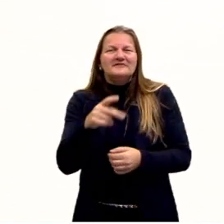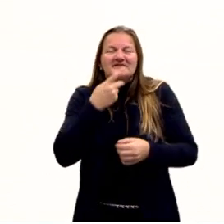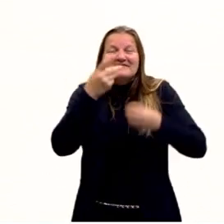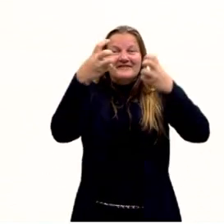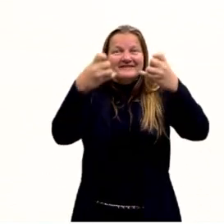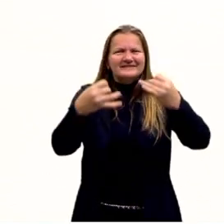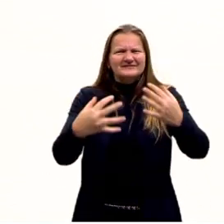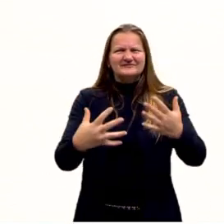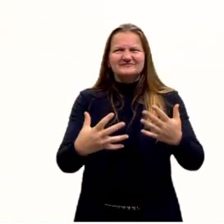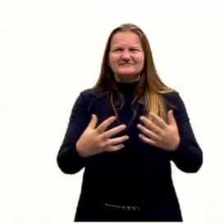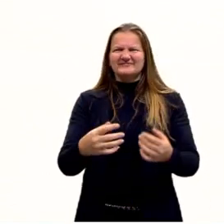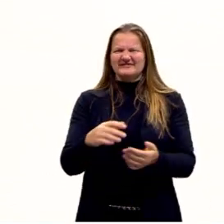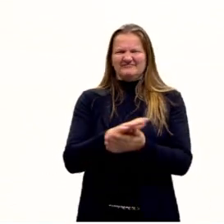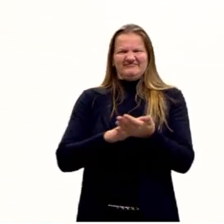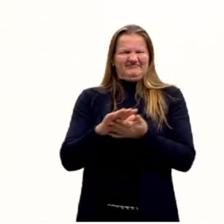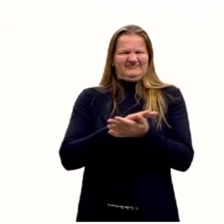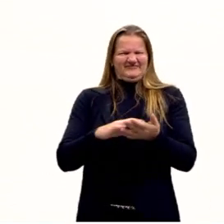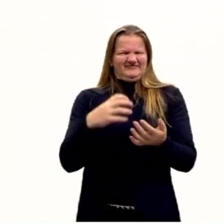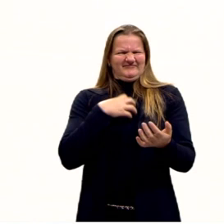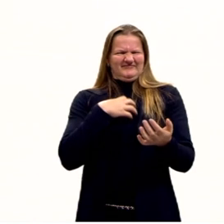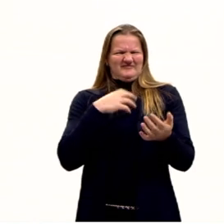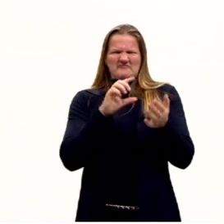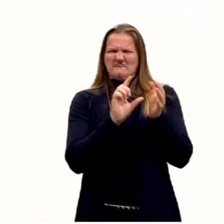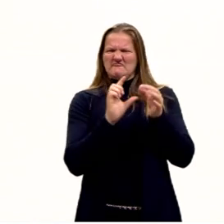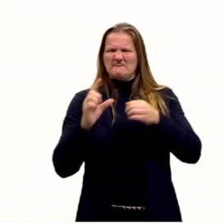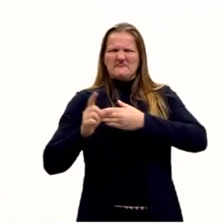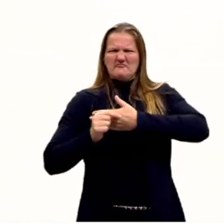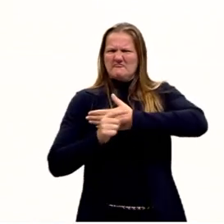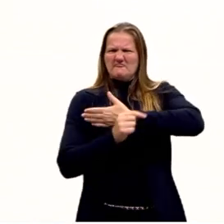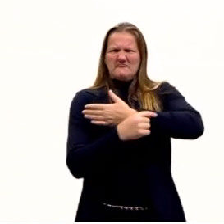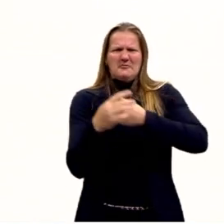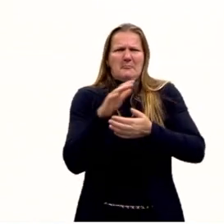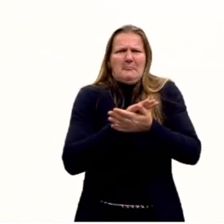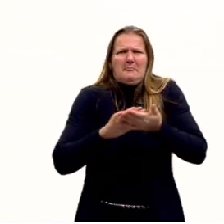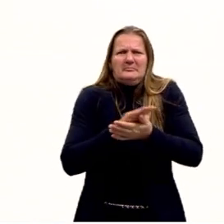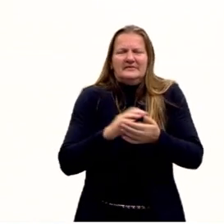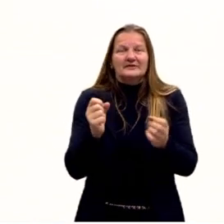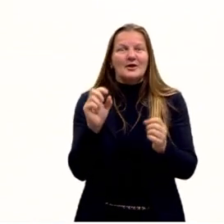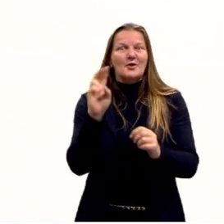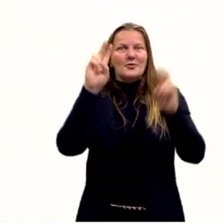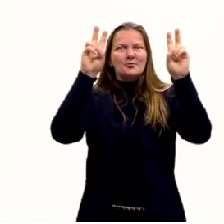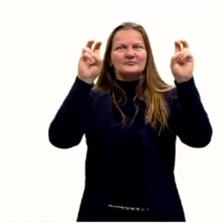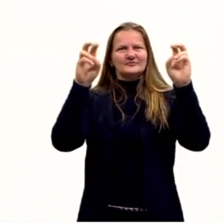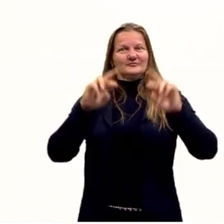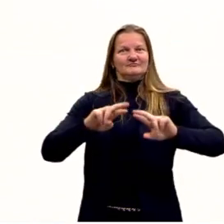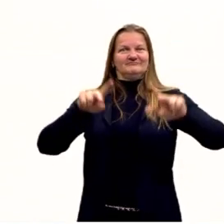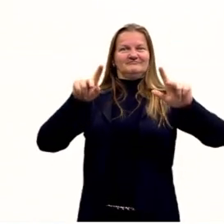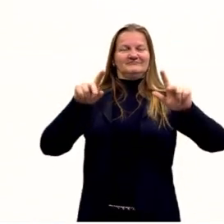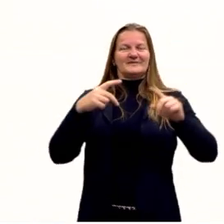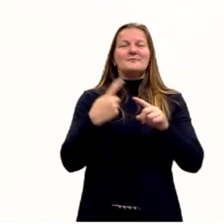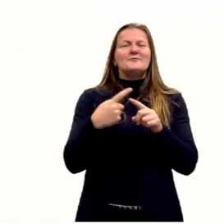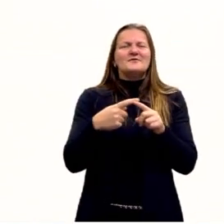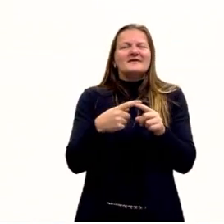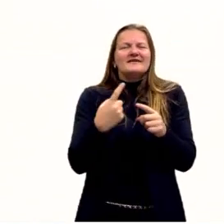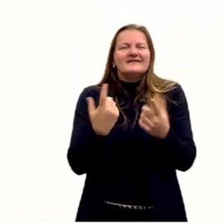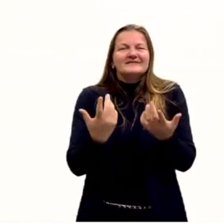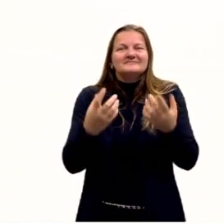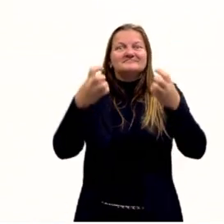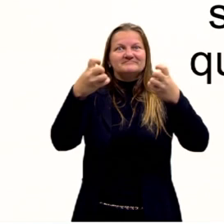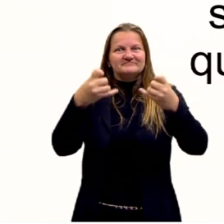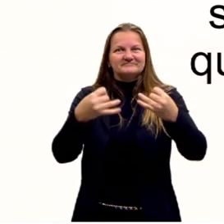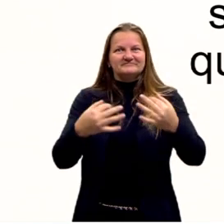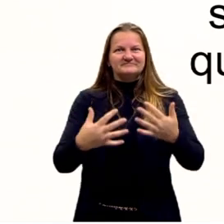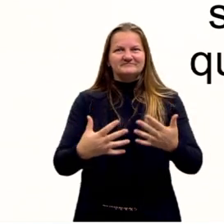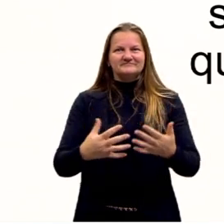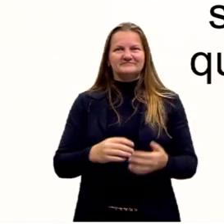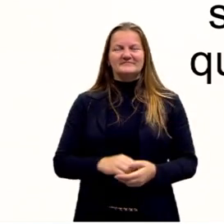hoje? E vocês já vão entender um pouquinho sobre o porquê desse nome diferente aí, o que não faz o menor sentido.